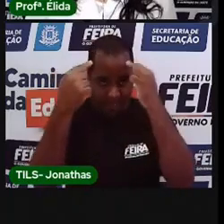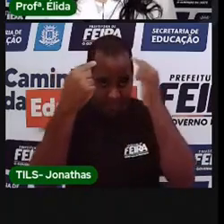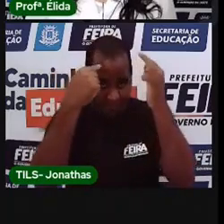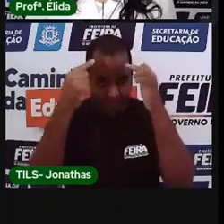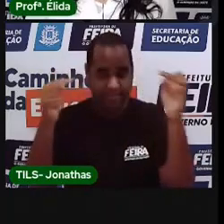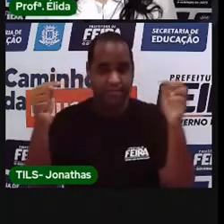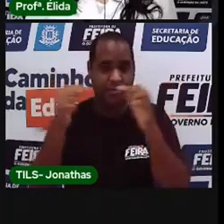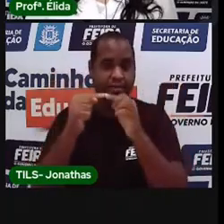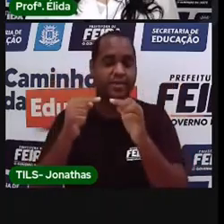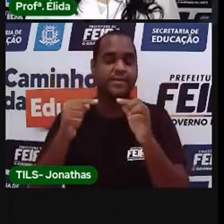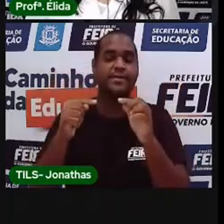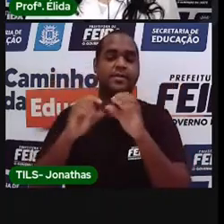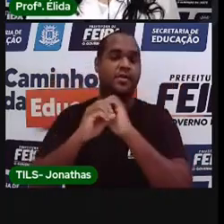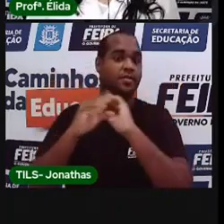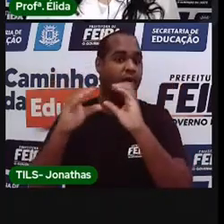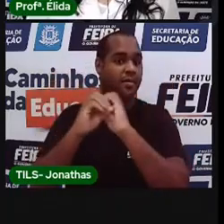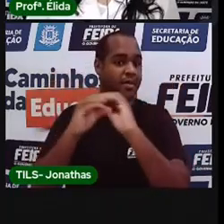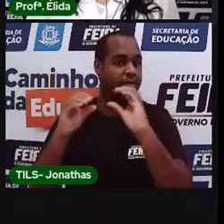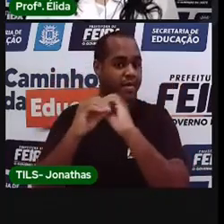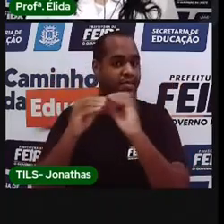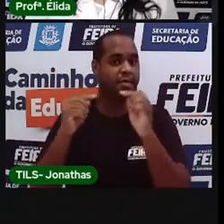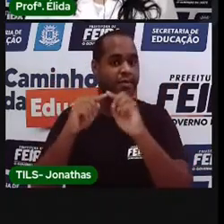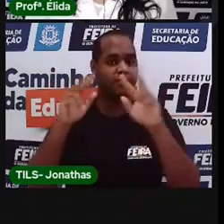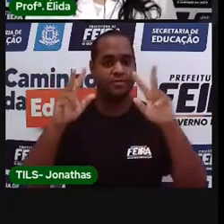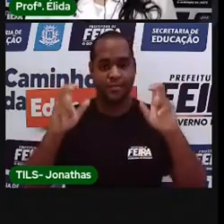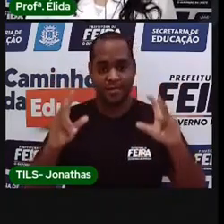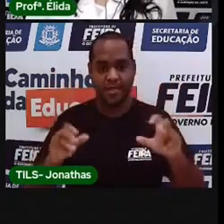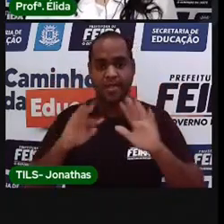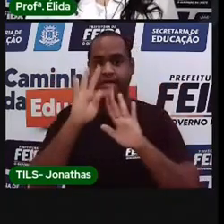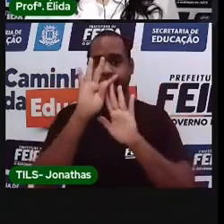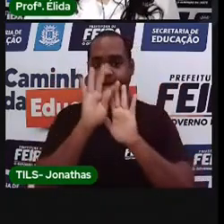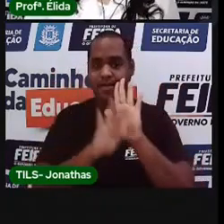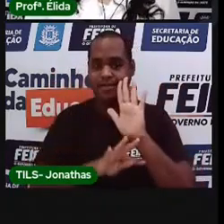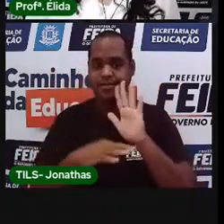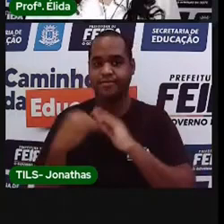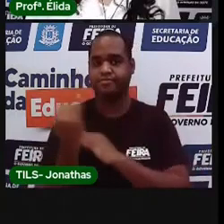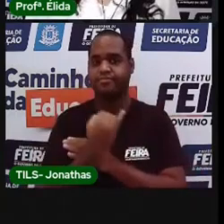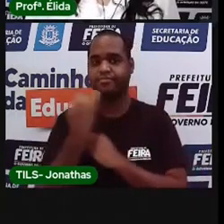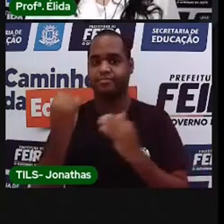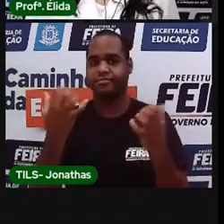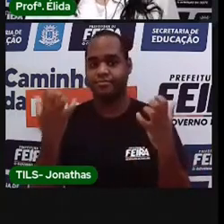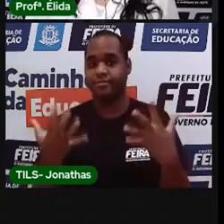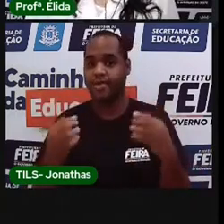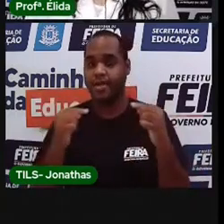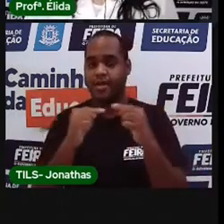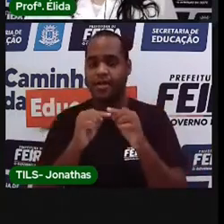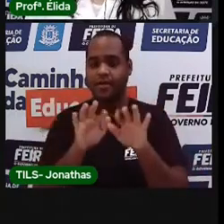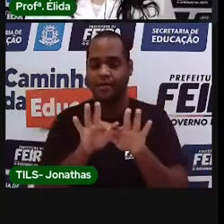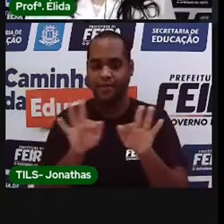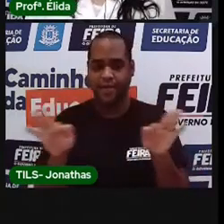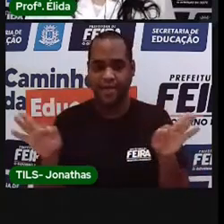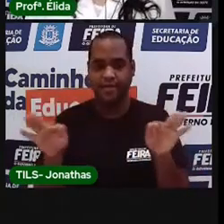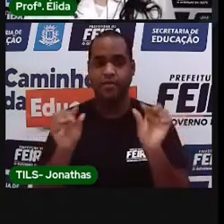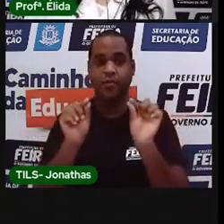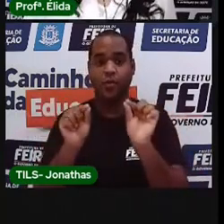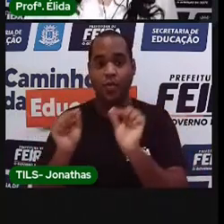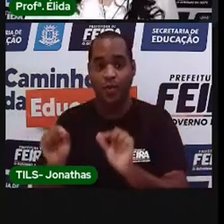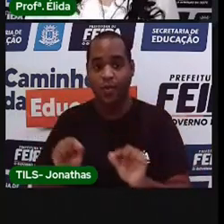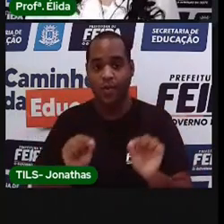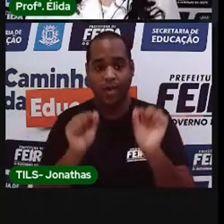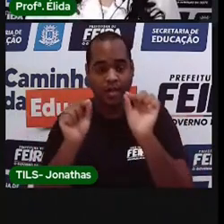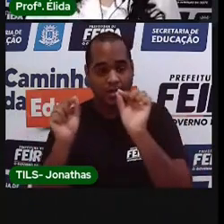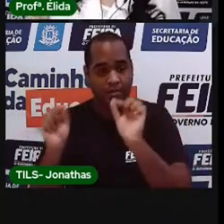As adivinhas são aqueles textos pequenos, enigmáticos, que começam com a frase O que é o que é?